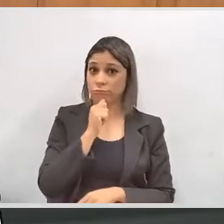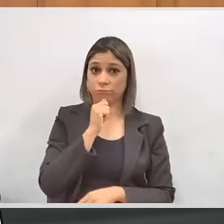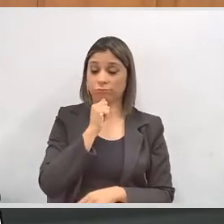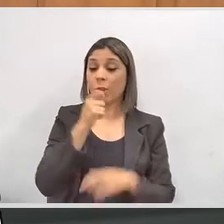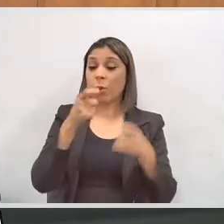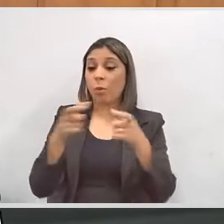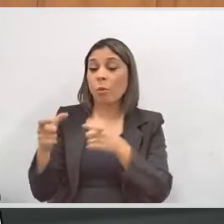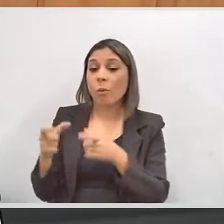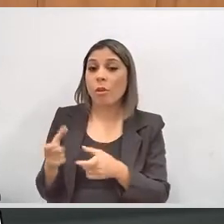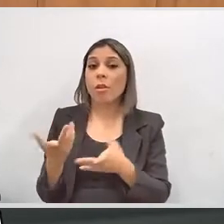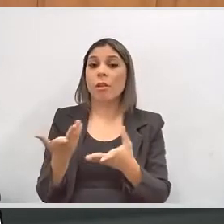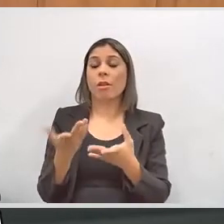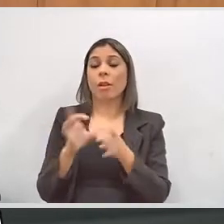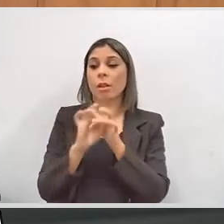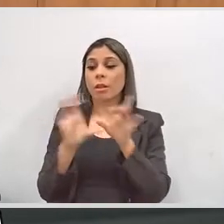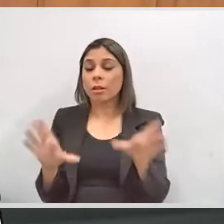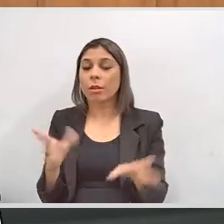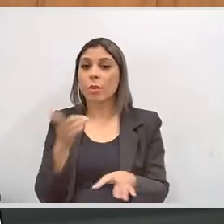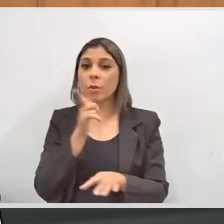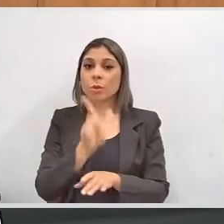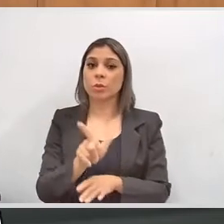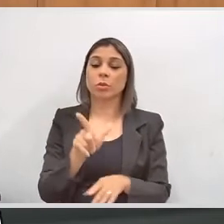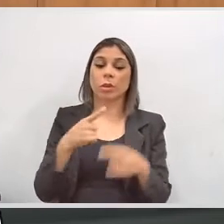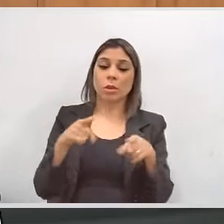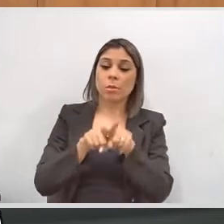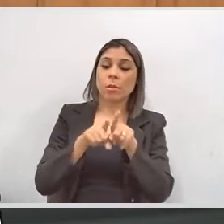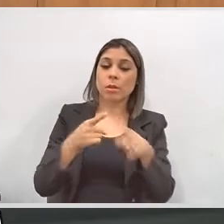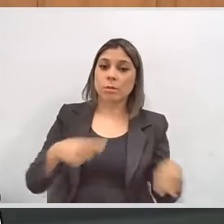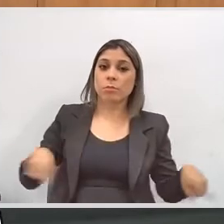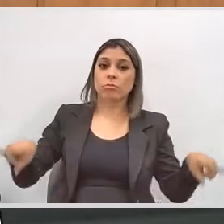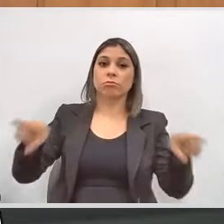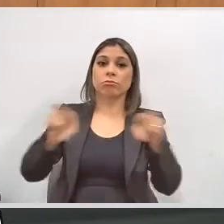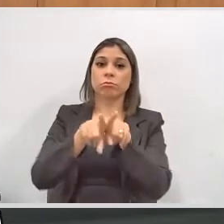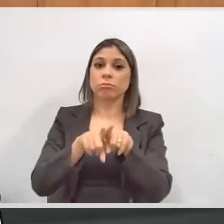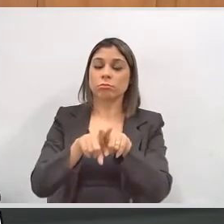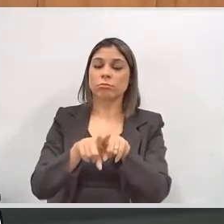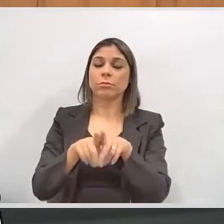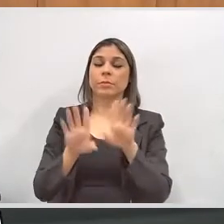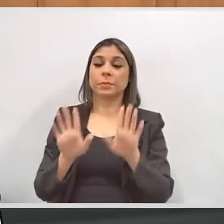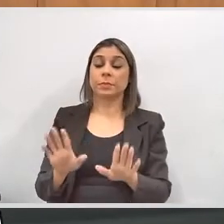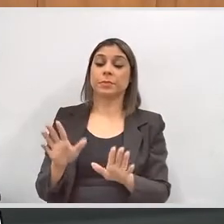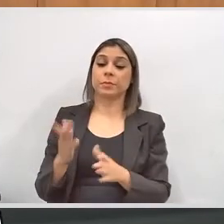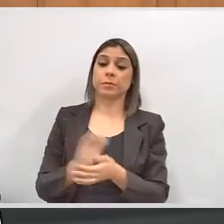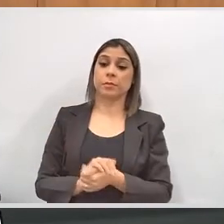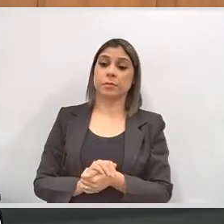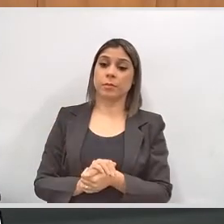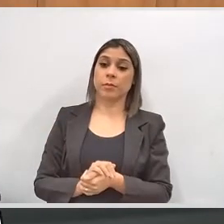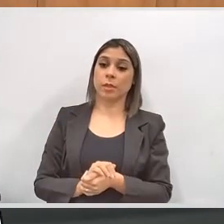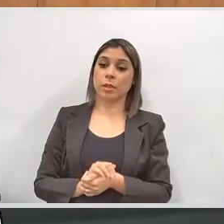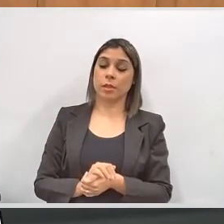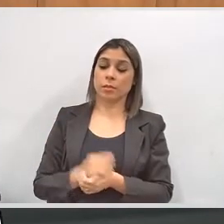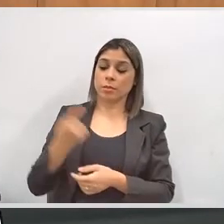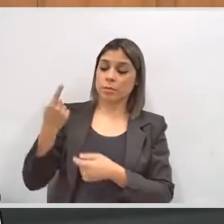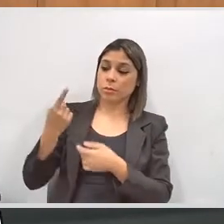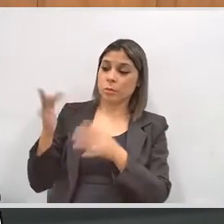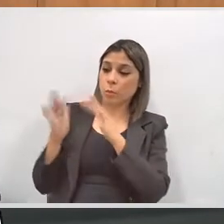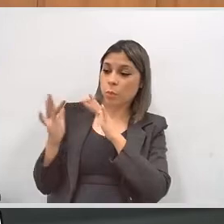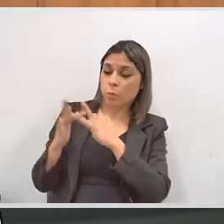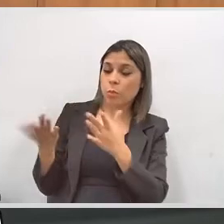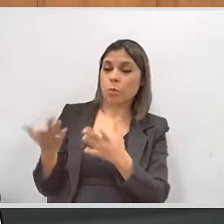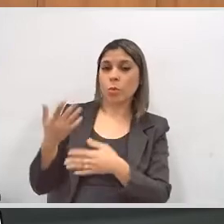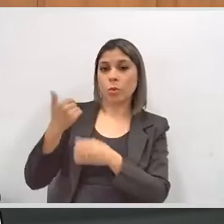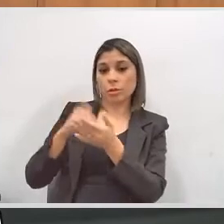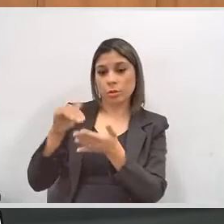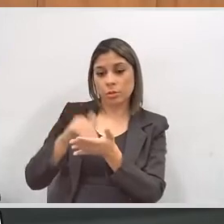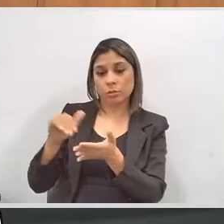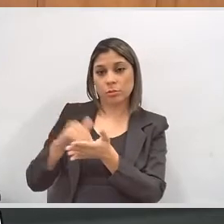a respeito dos locais disponibilizados e da parceria. Em contato com a Secretaria de Educação,